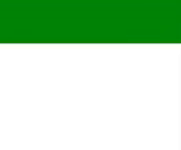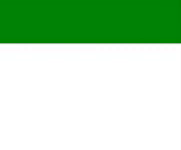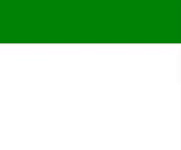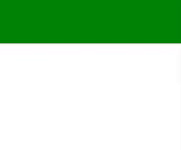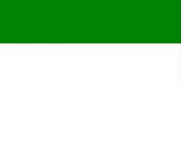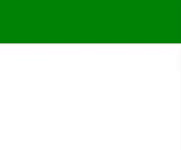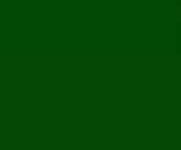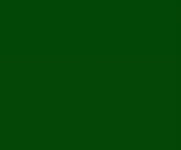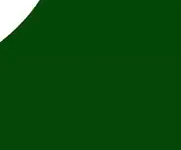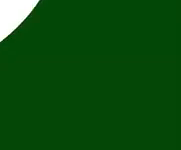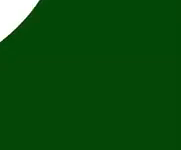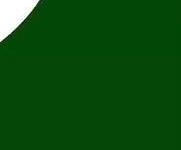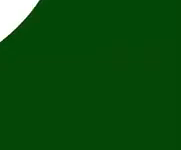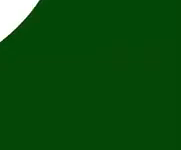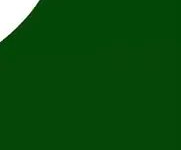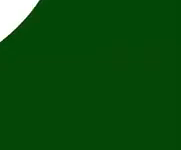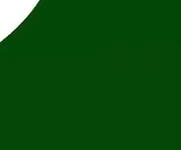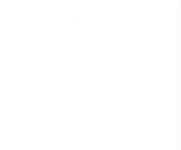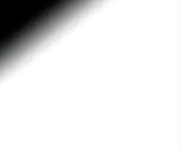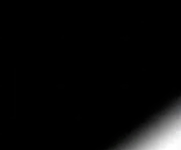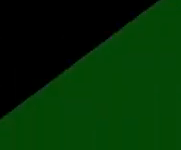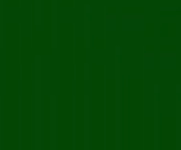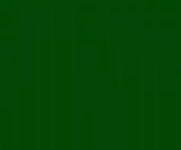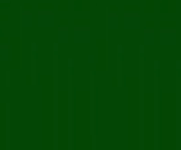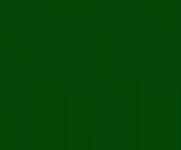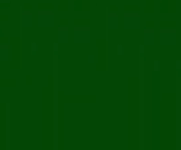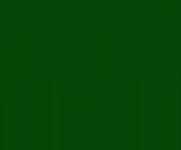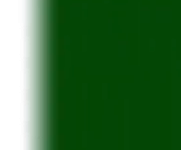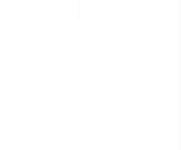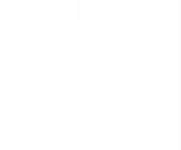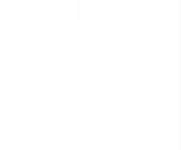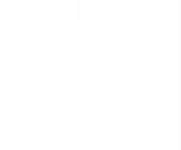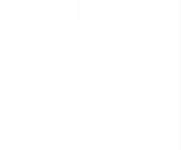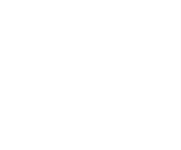,0 0